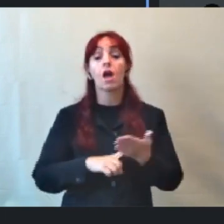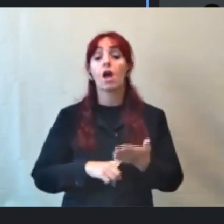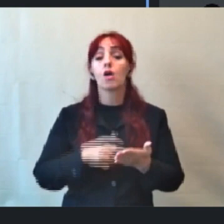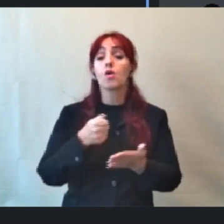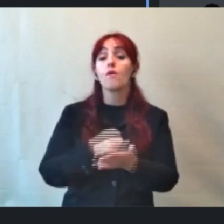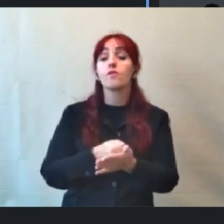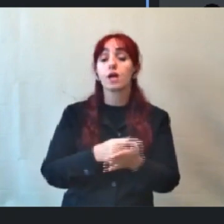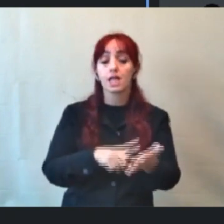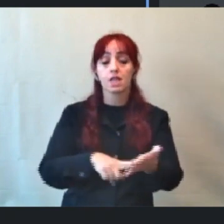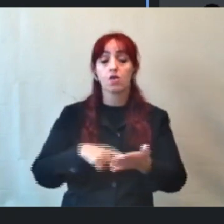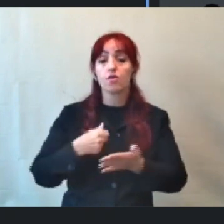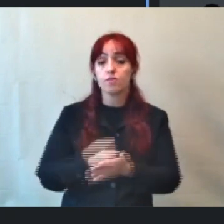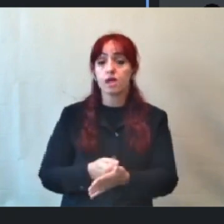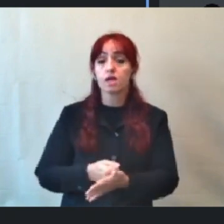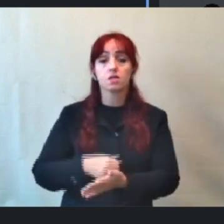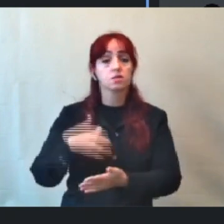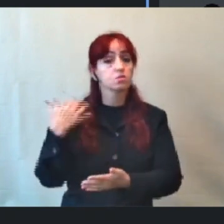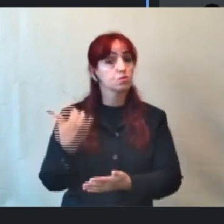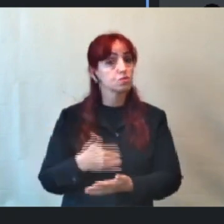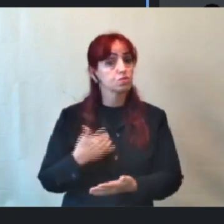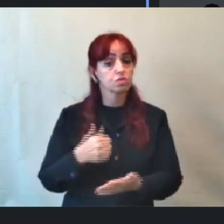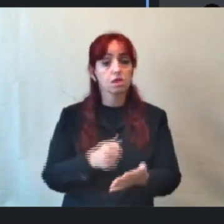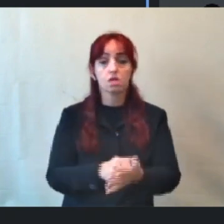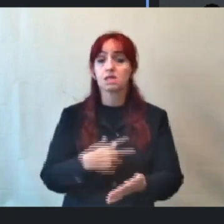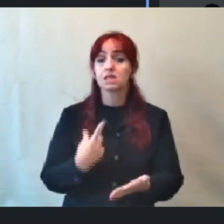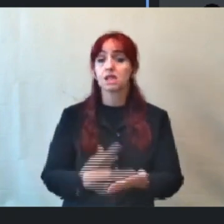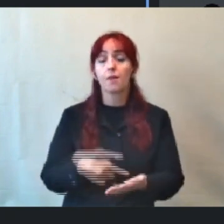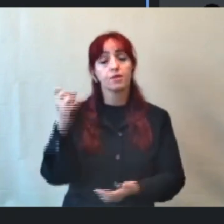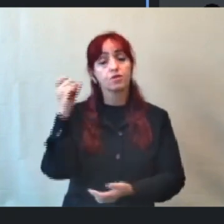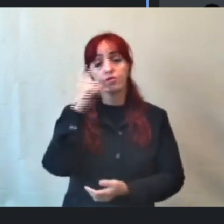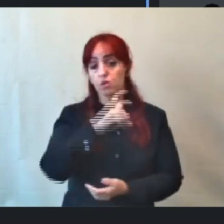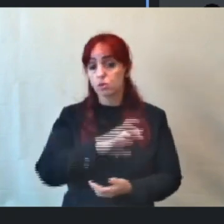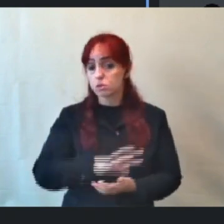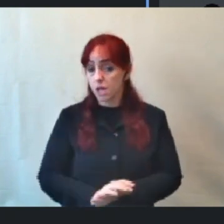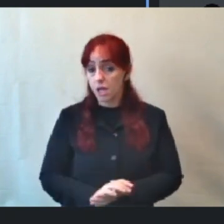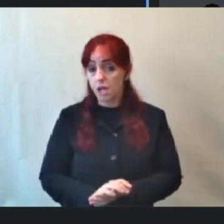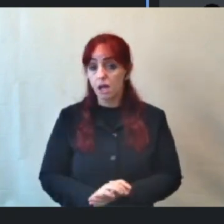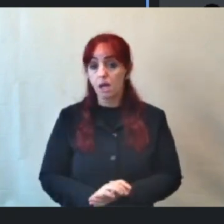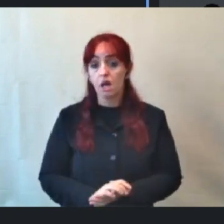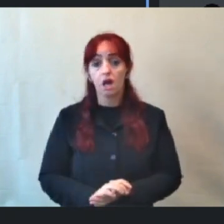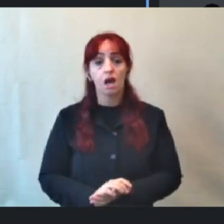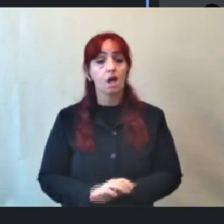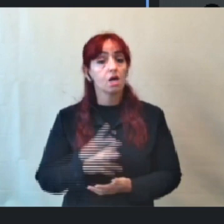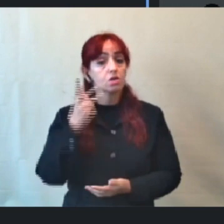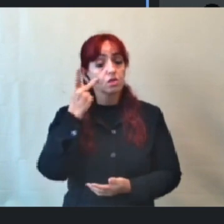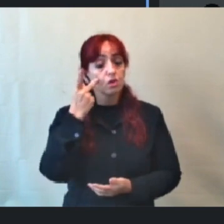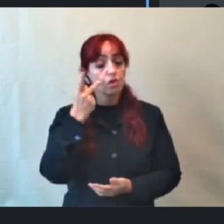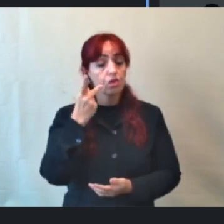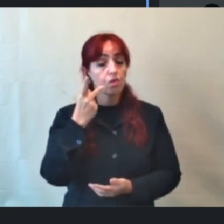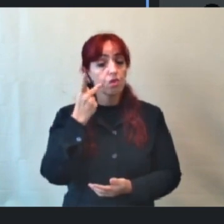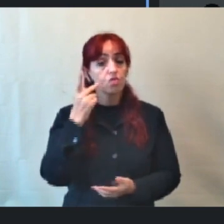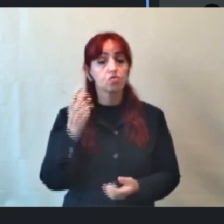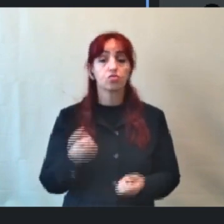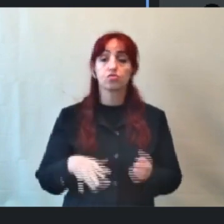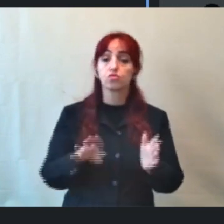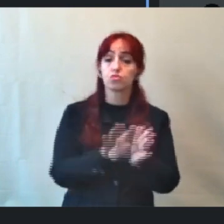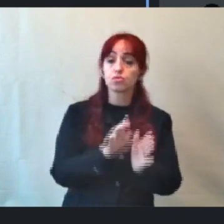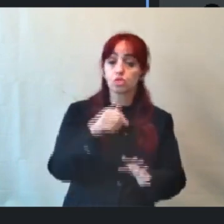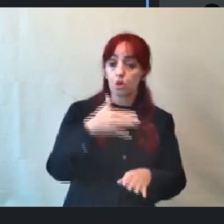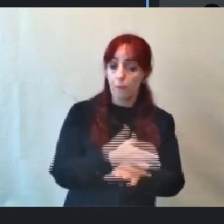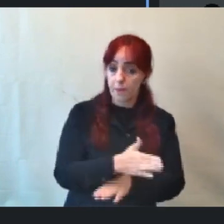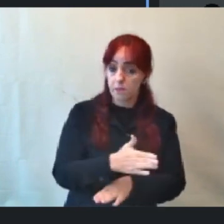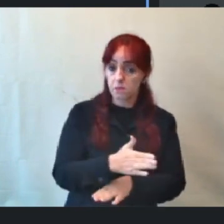extrema, na extrema dificuldade, né, do comparecimento, só que não houve um convite, nós entramos, né,